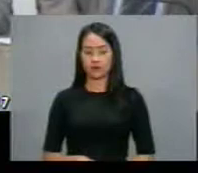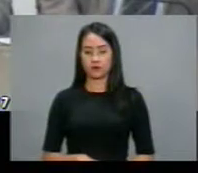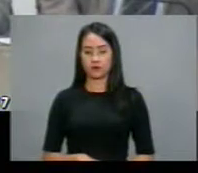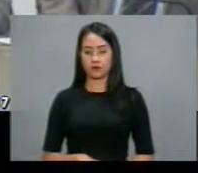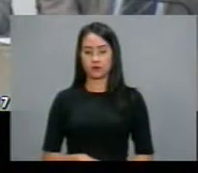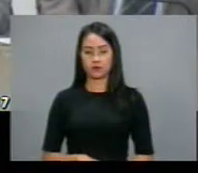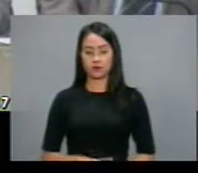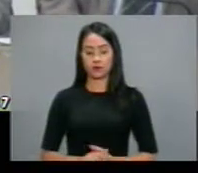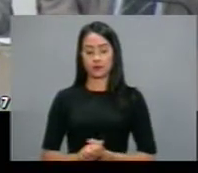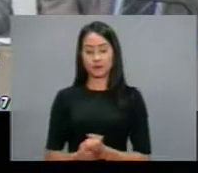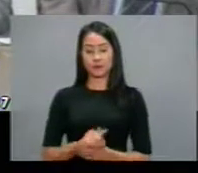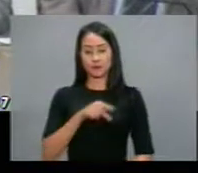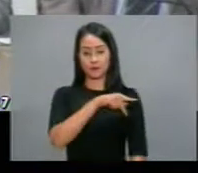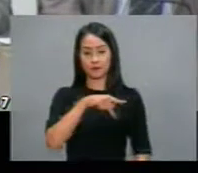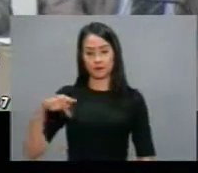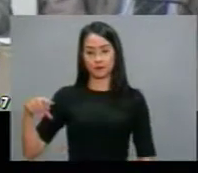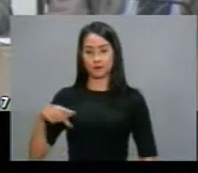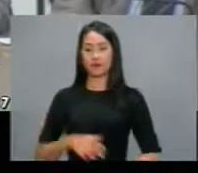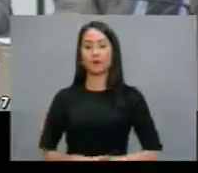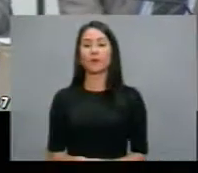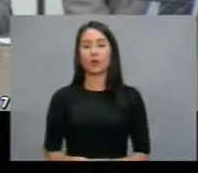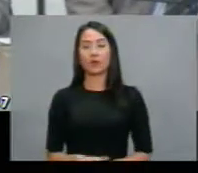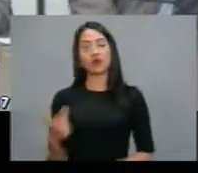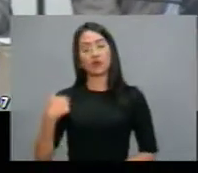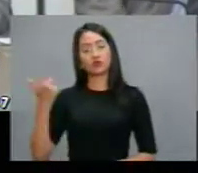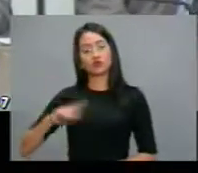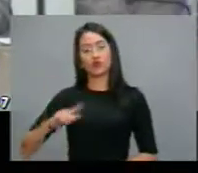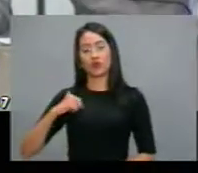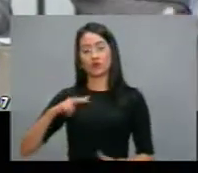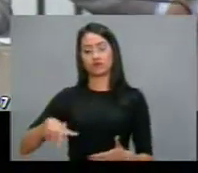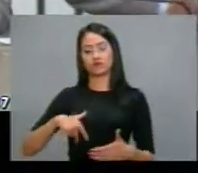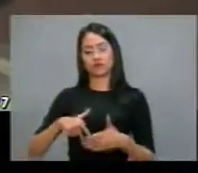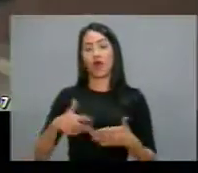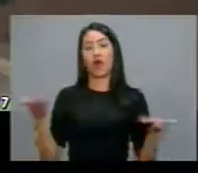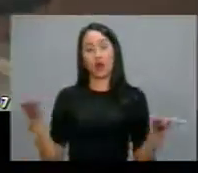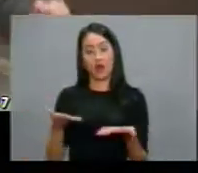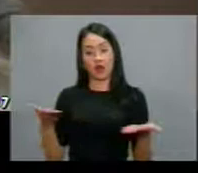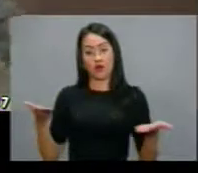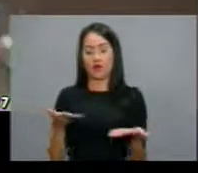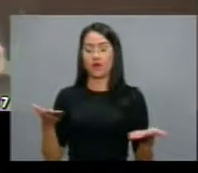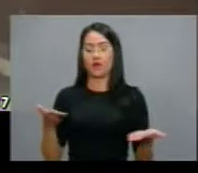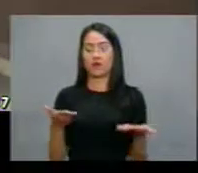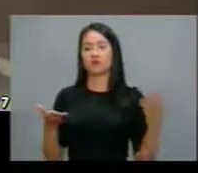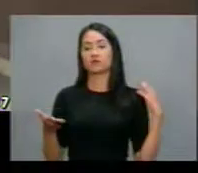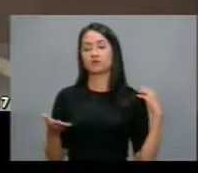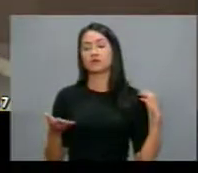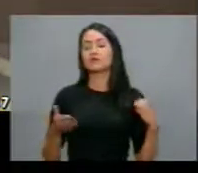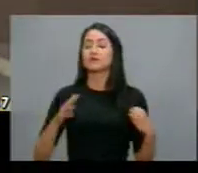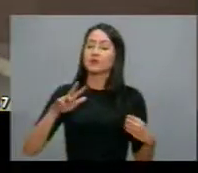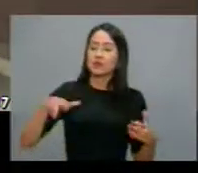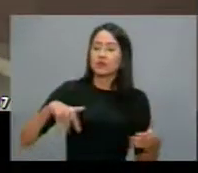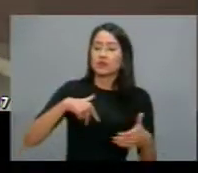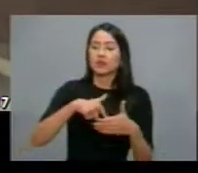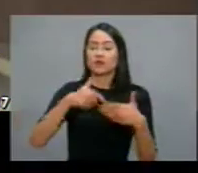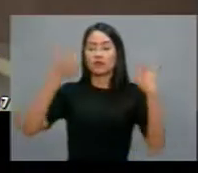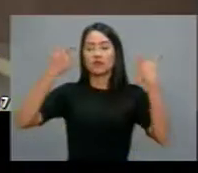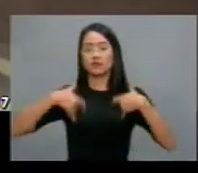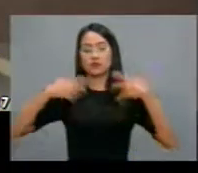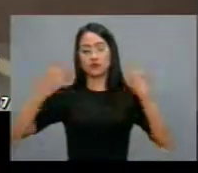Presidente, mais uma vez, quero agora, finalmente, ocupar a tribuna,